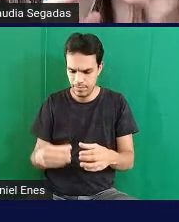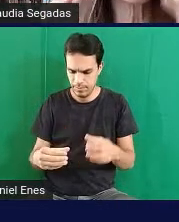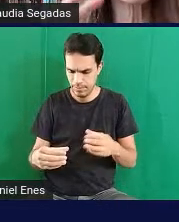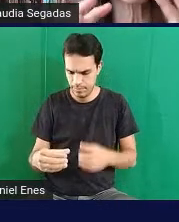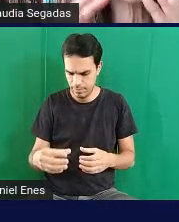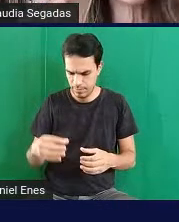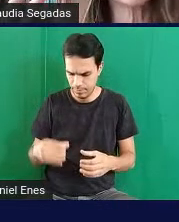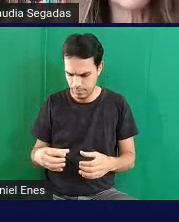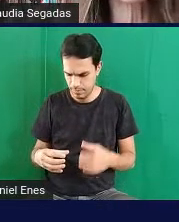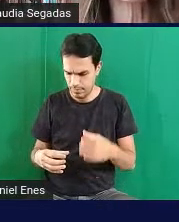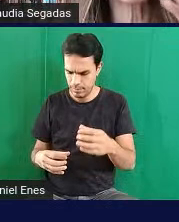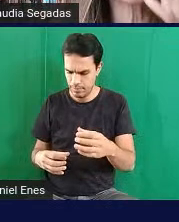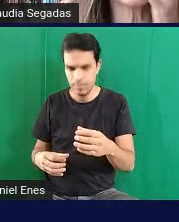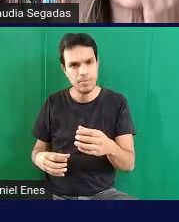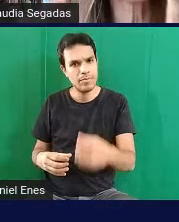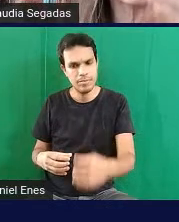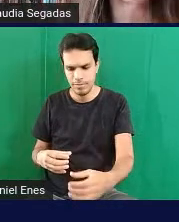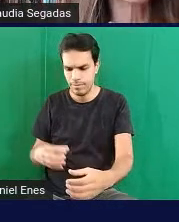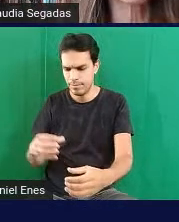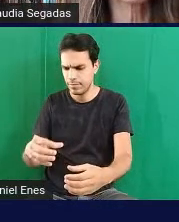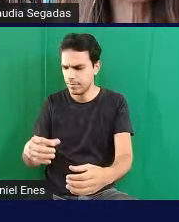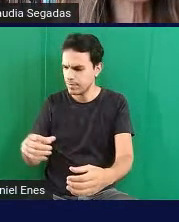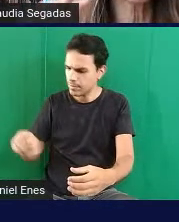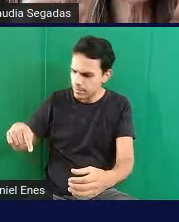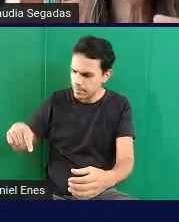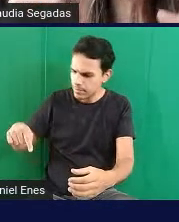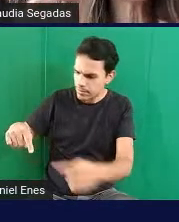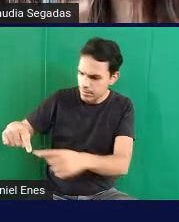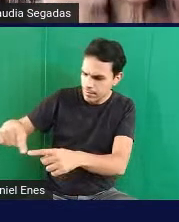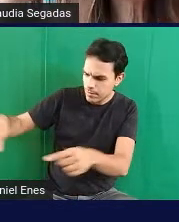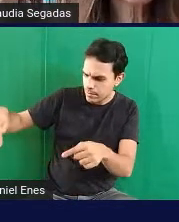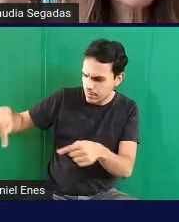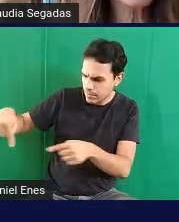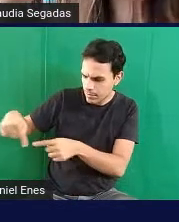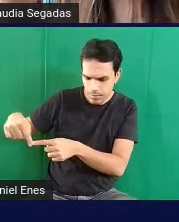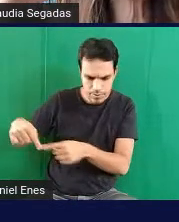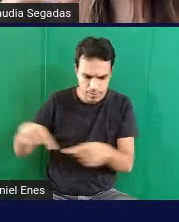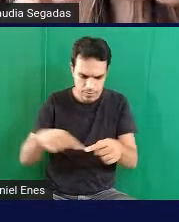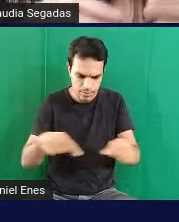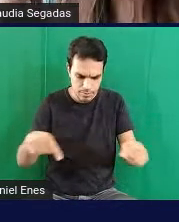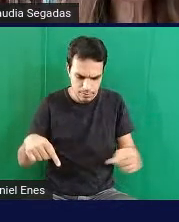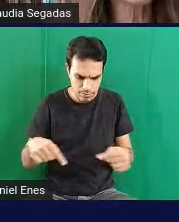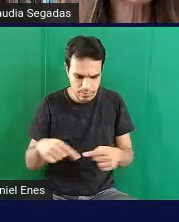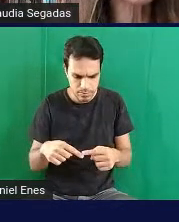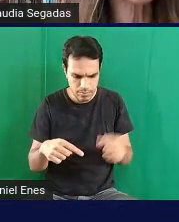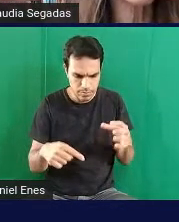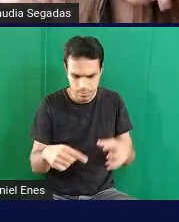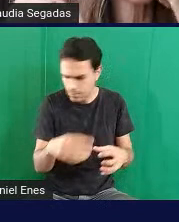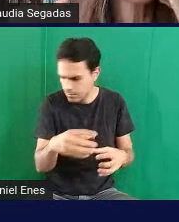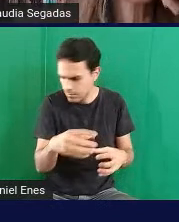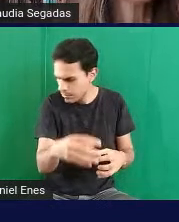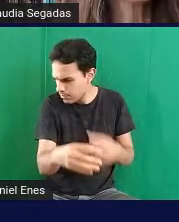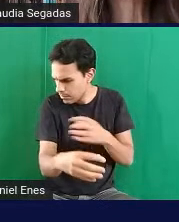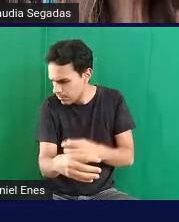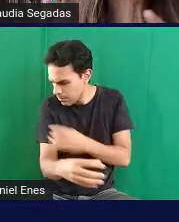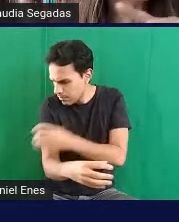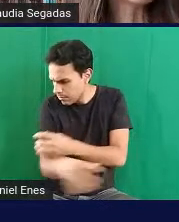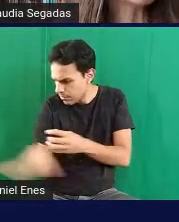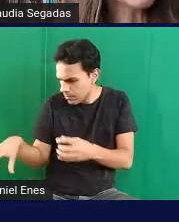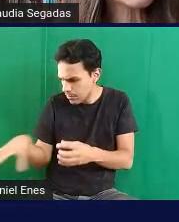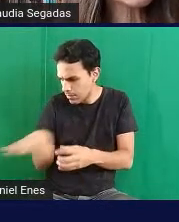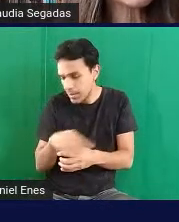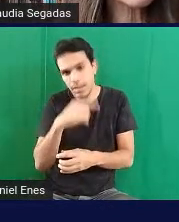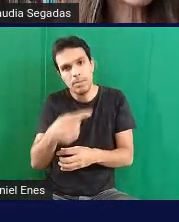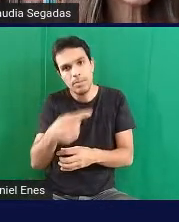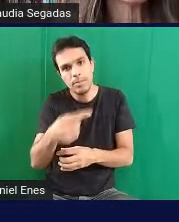mais ou menos fazer um formato similar da caixa grande e ver quantas caixinhas ficavam pro lado de fora a